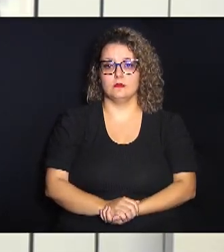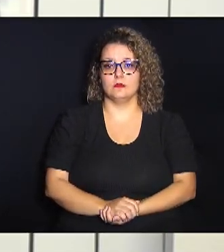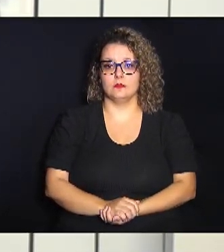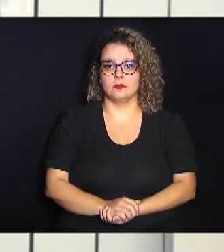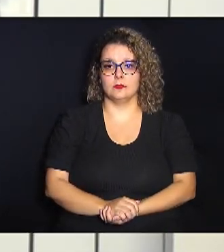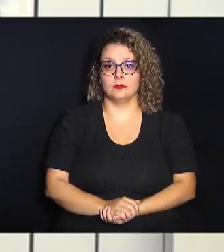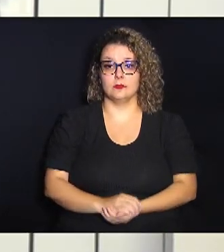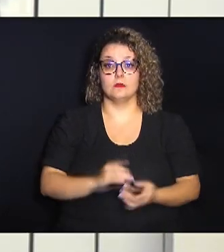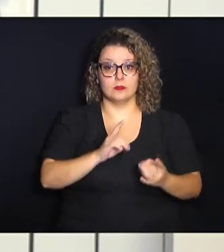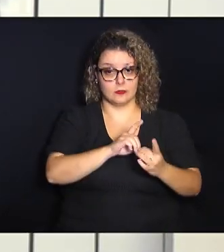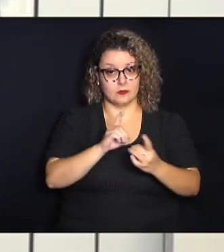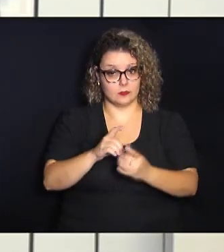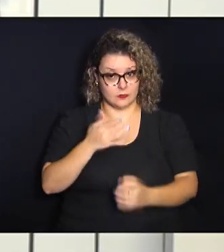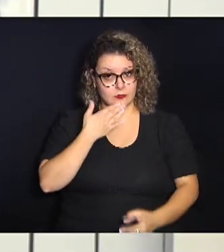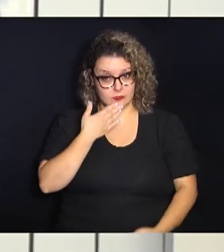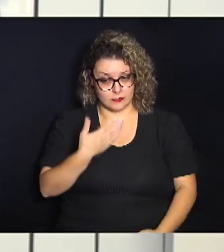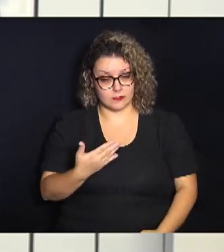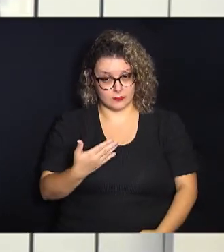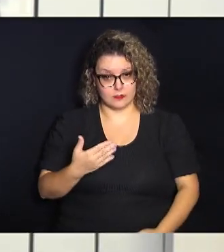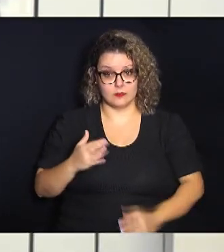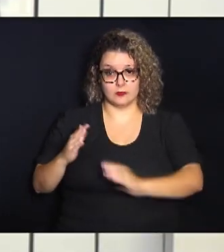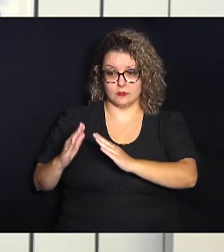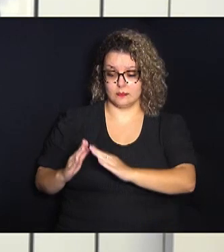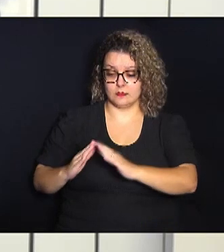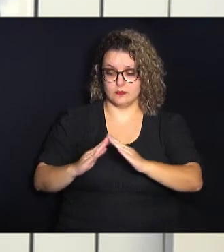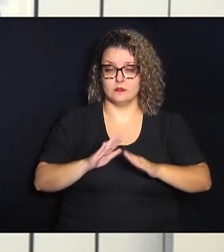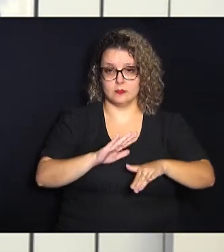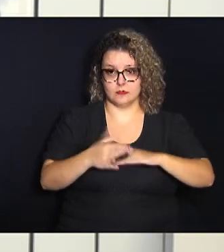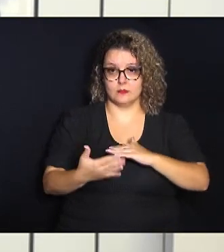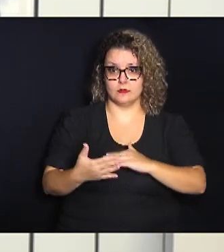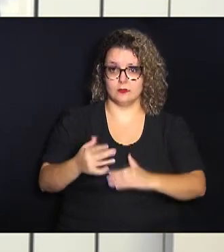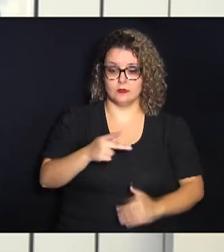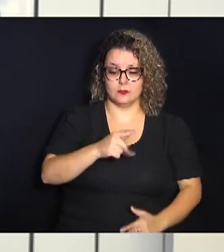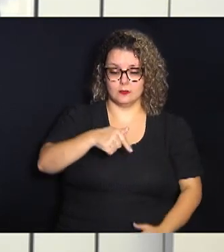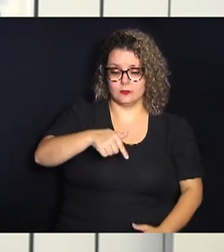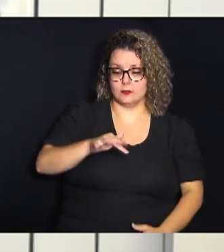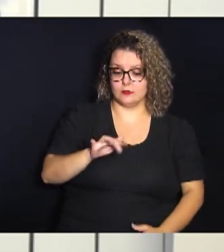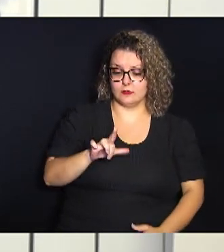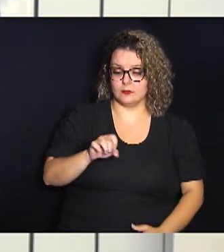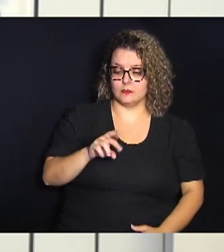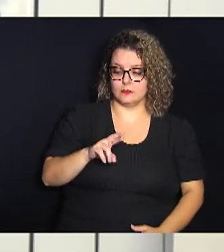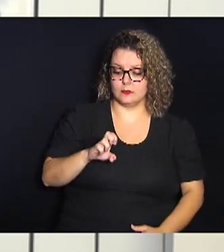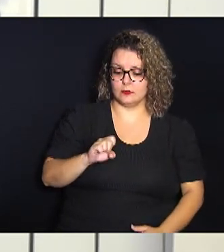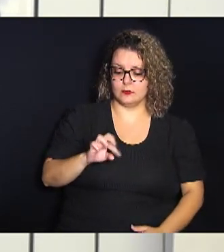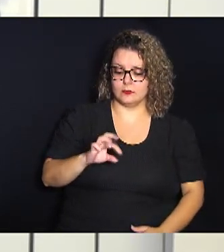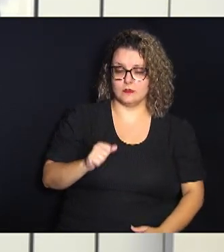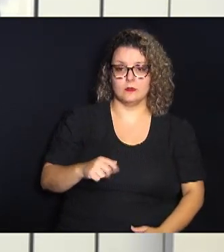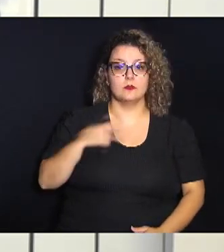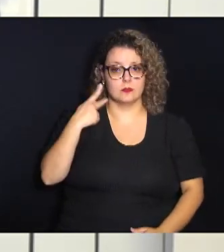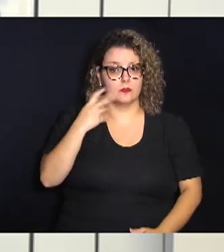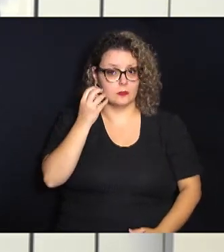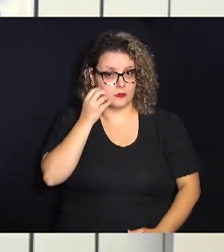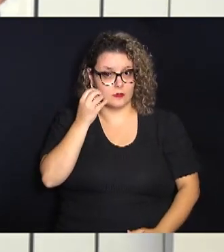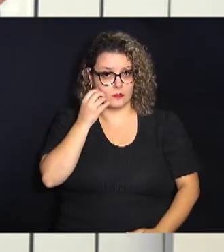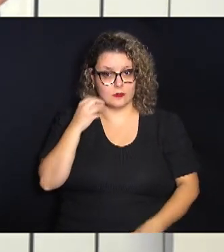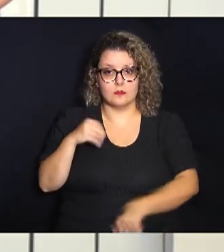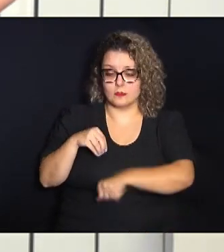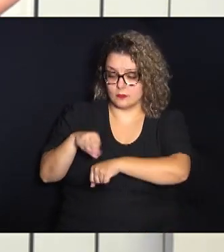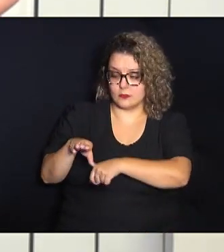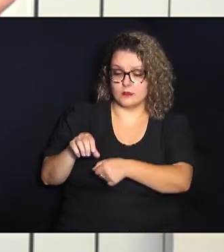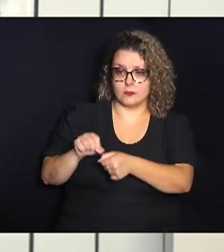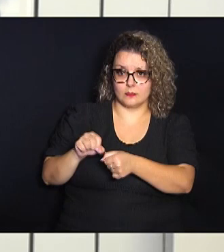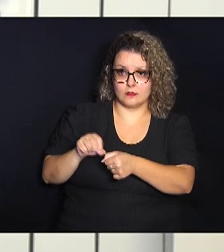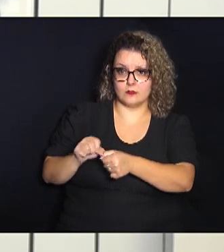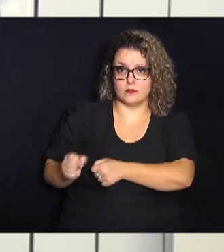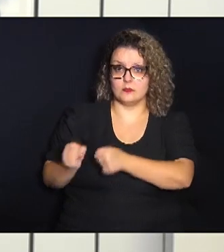Atendendo a solicitação dos moradores do bairro Parque Floresta o vereador Igor Diego fez uma indicação ao